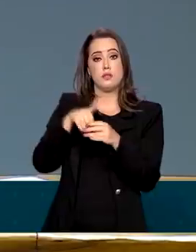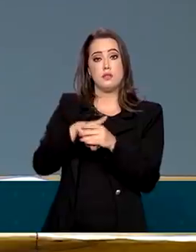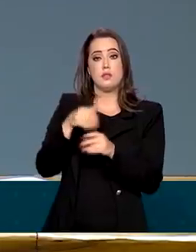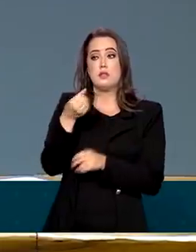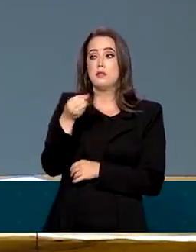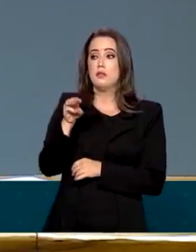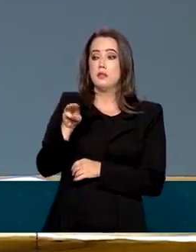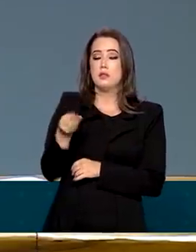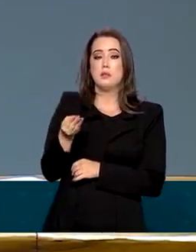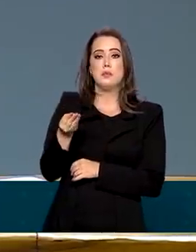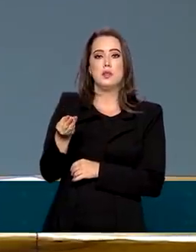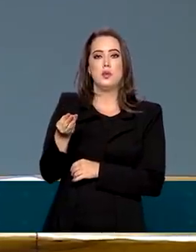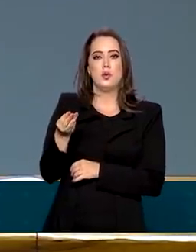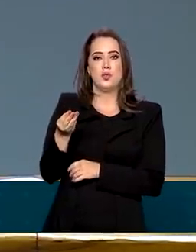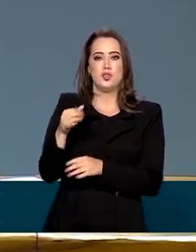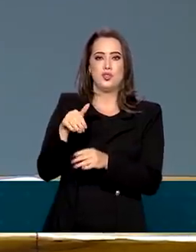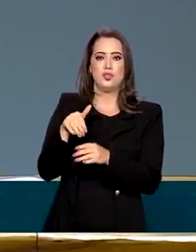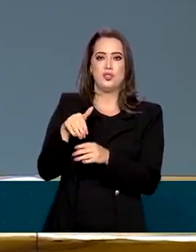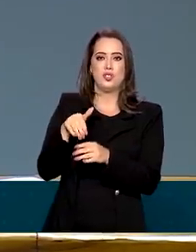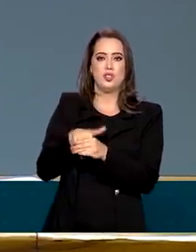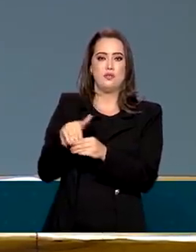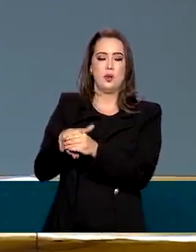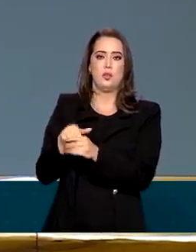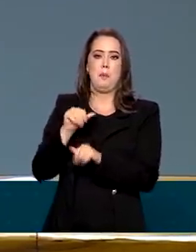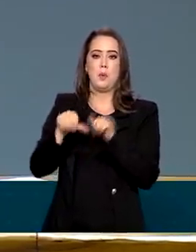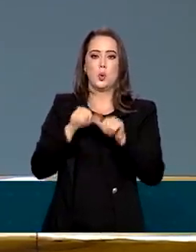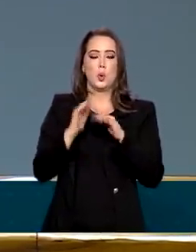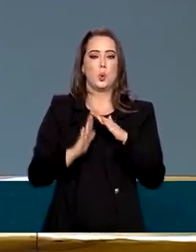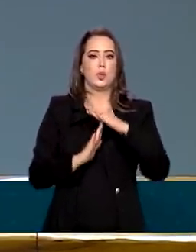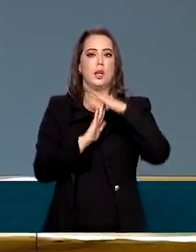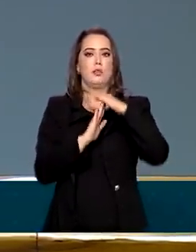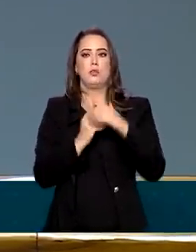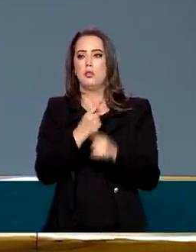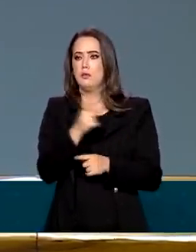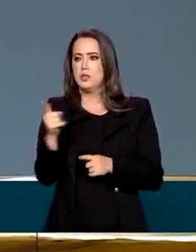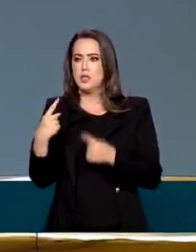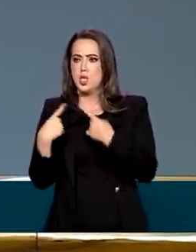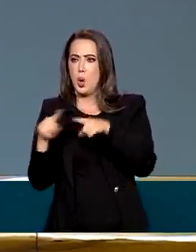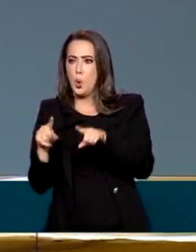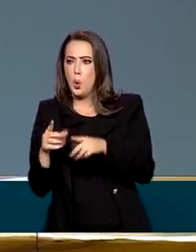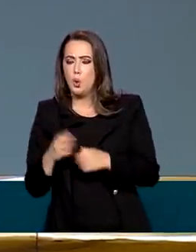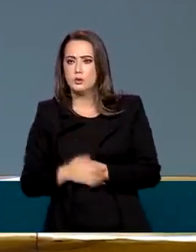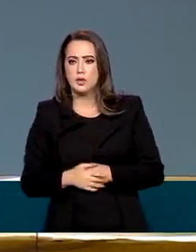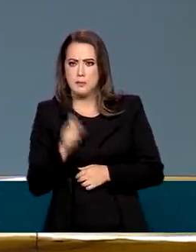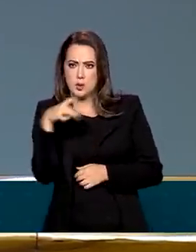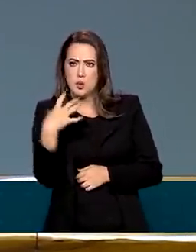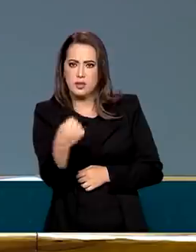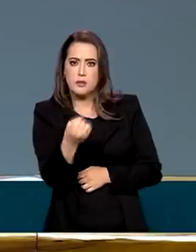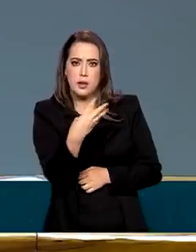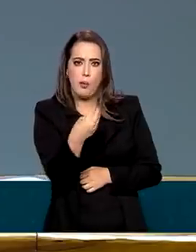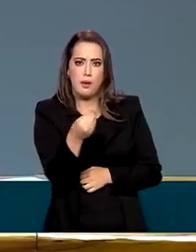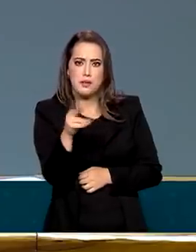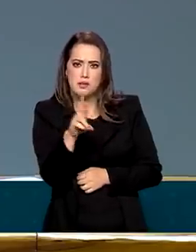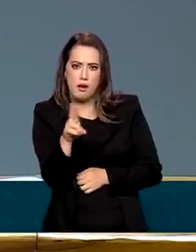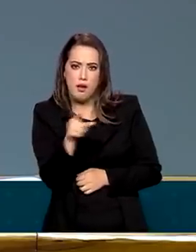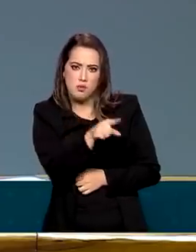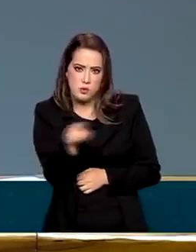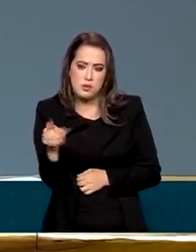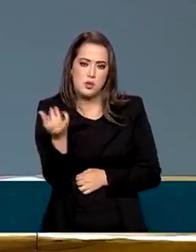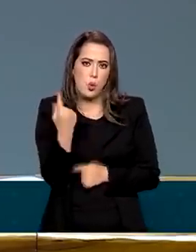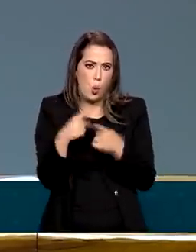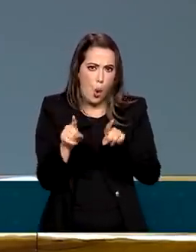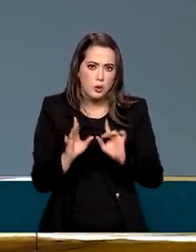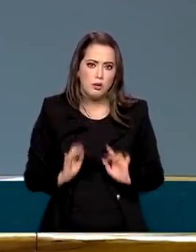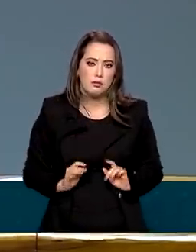irresponsabilidade fiscal, ah, mas você mudou o teto. Algum de vocês é contra ter os 400 reais? Para os mais frágeis?